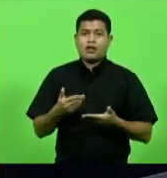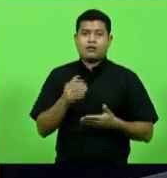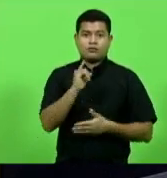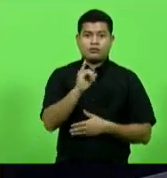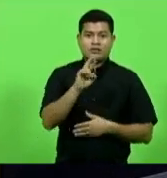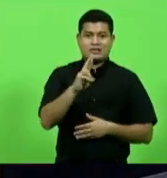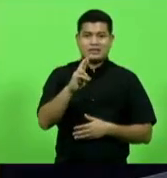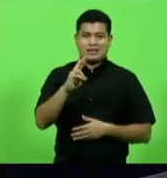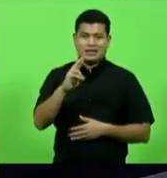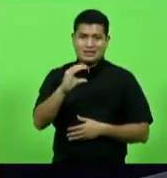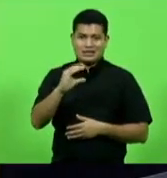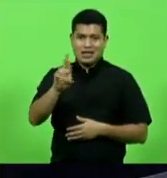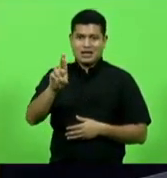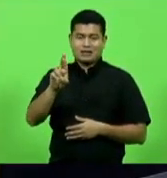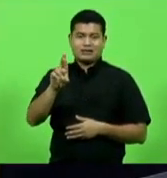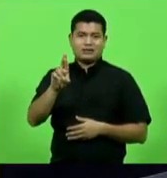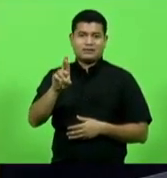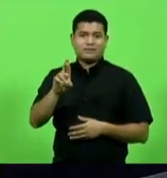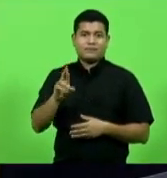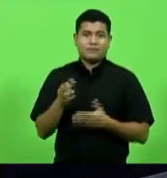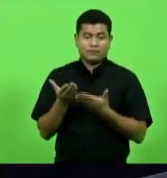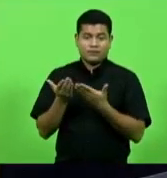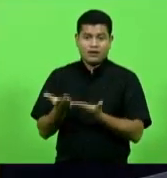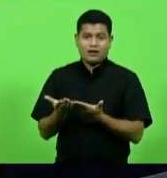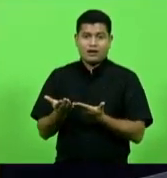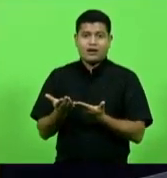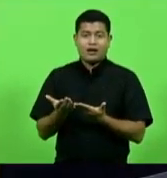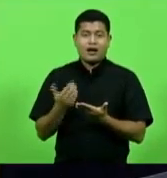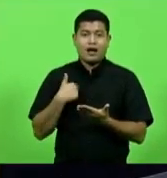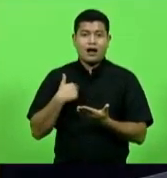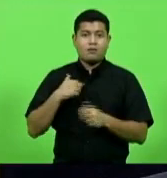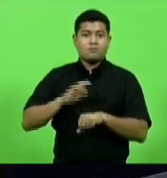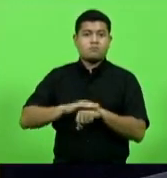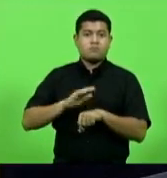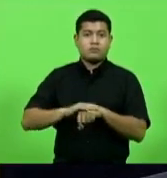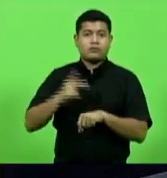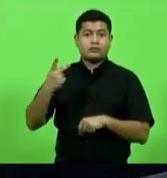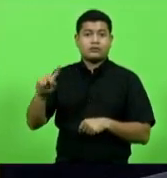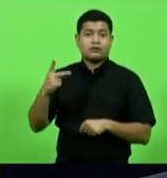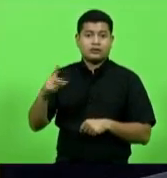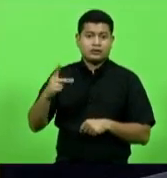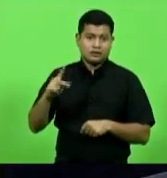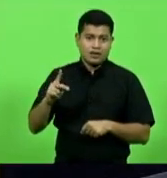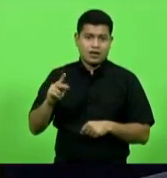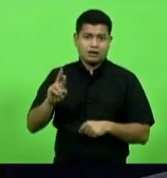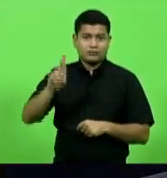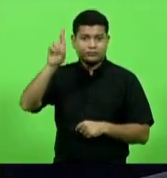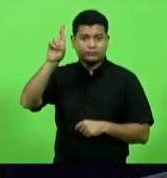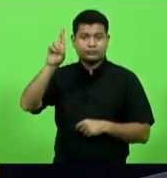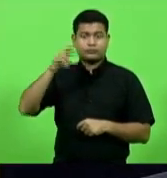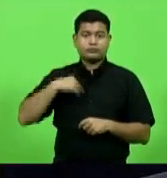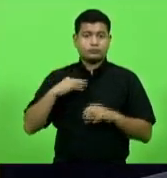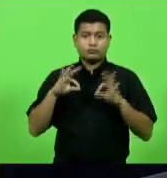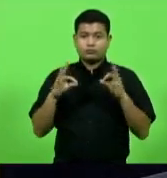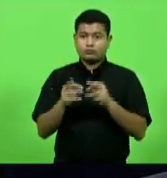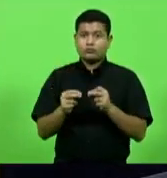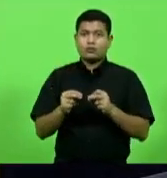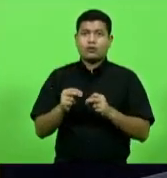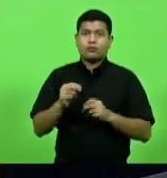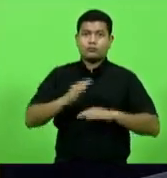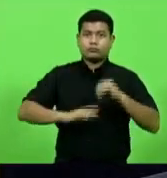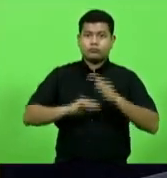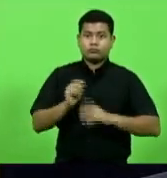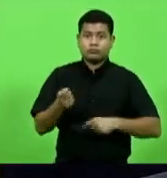caberá ao órgão gerenciador a prática de todos os atos de controle e administração